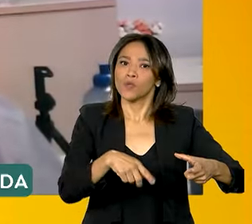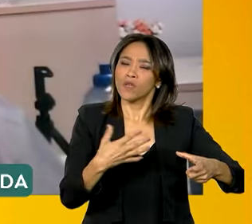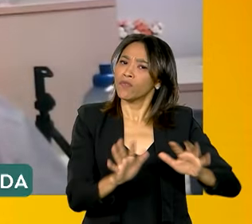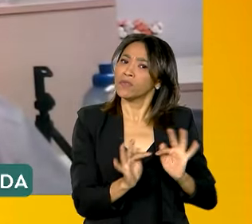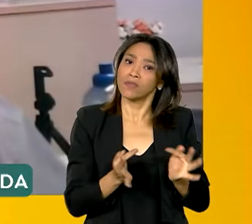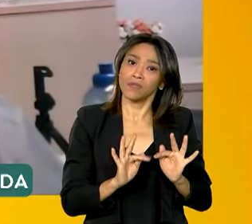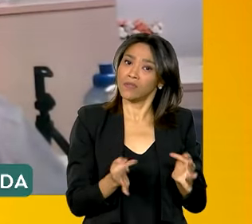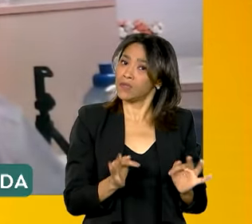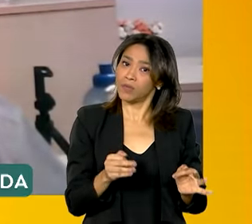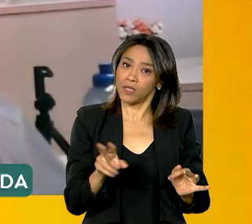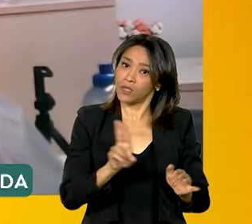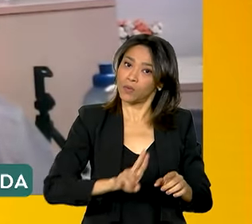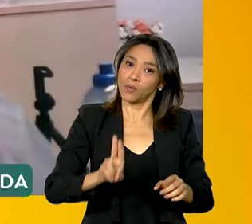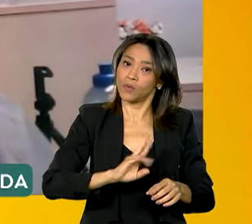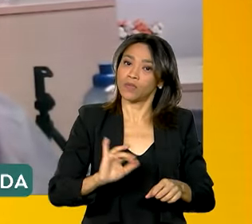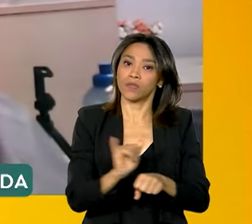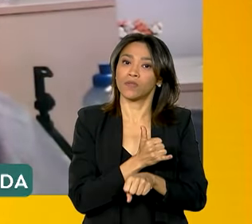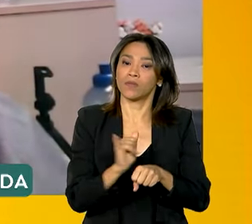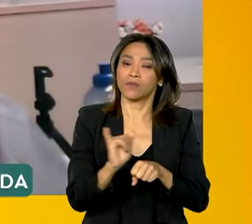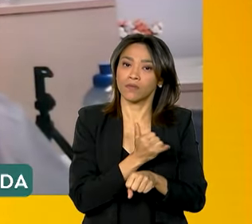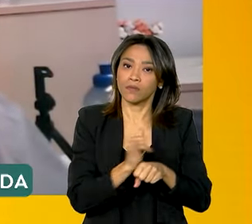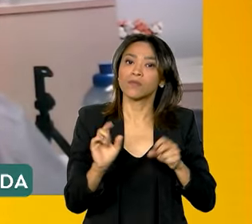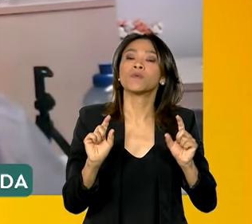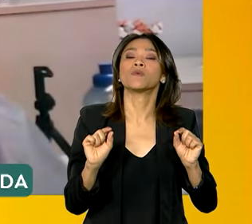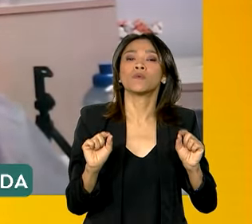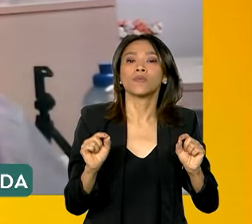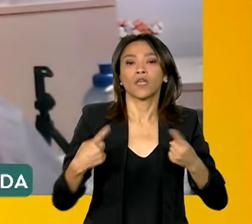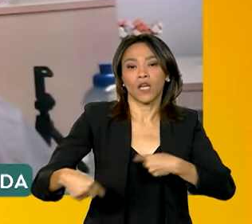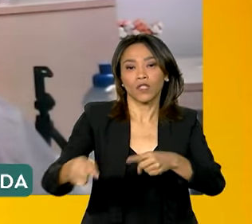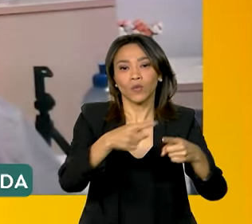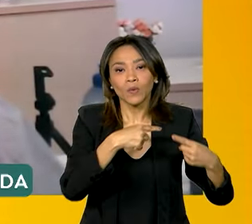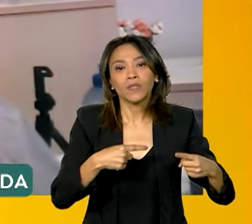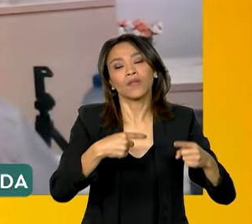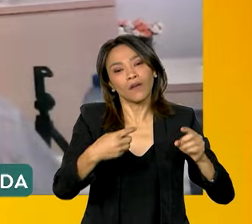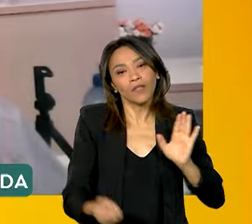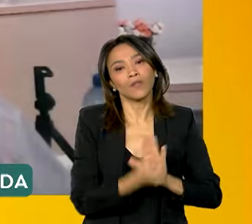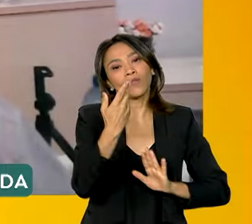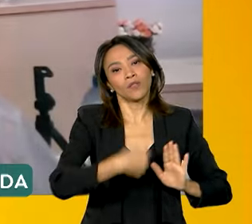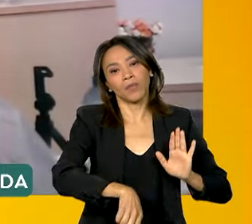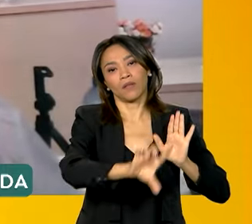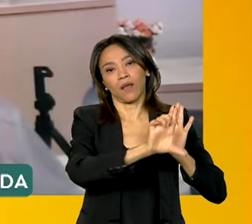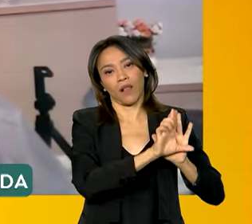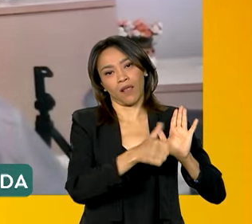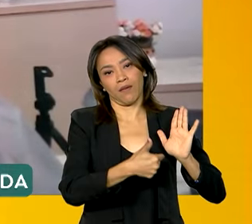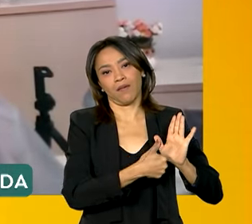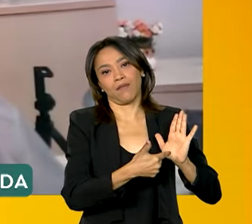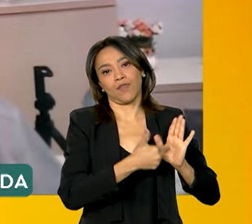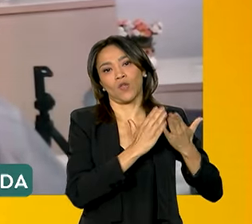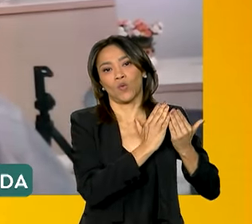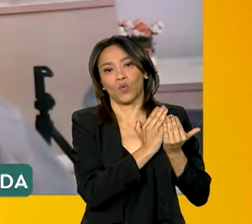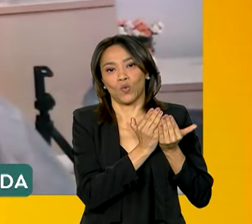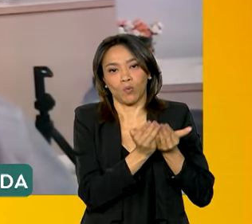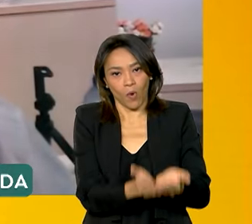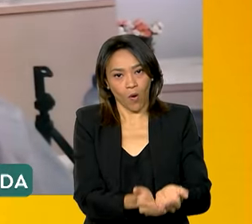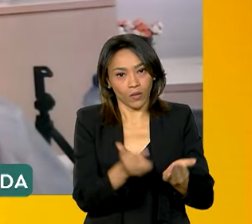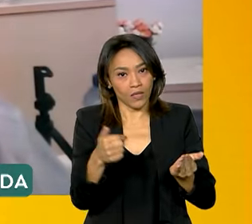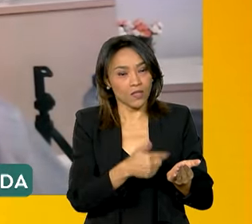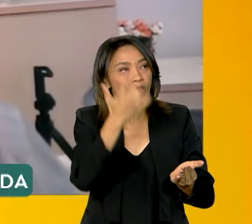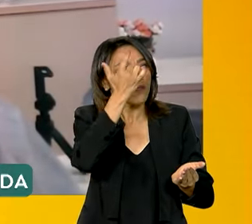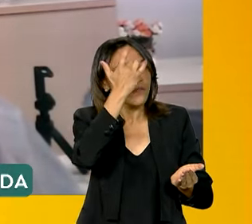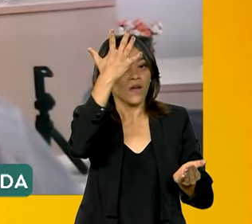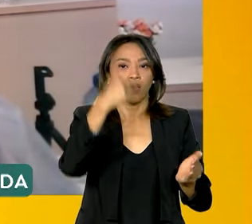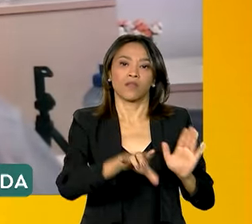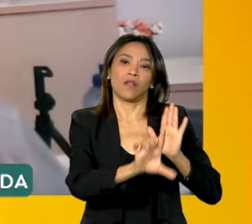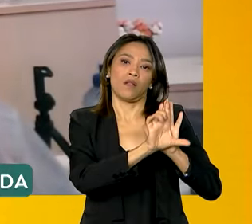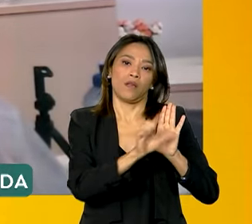foi a questão da discussão e a regulamentação da questão da lei dos portos que facilitou a